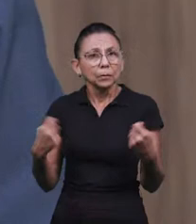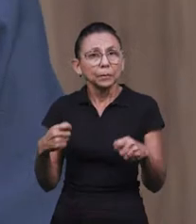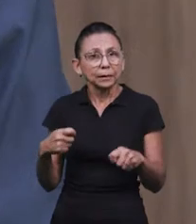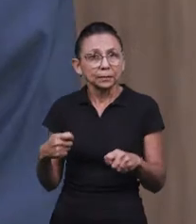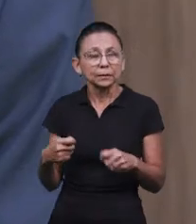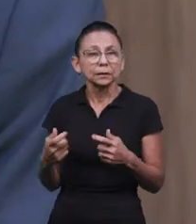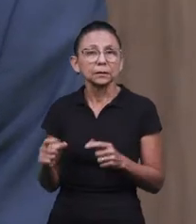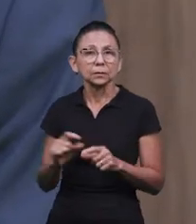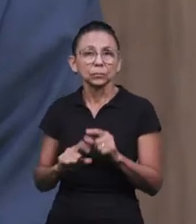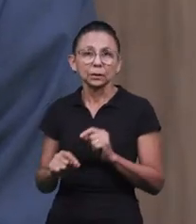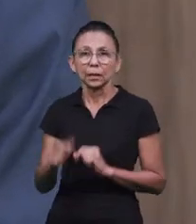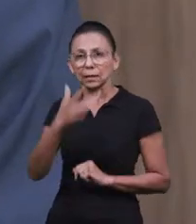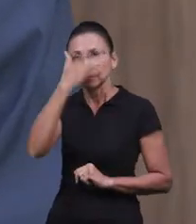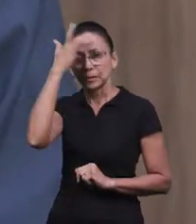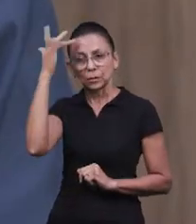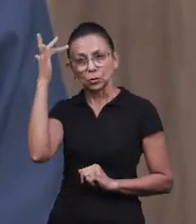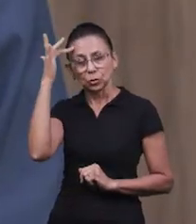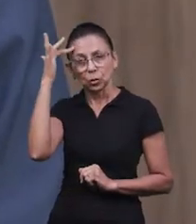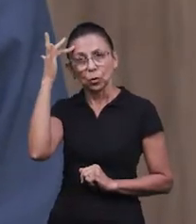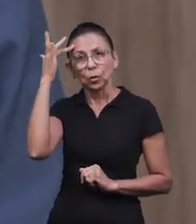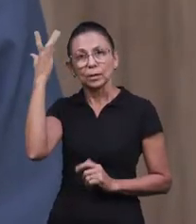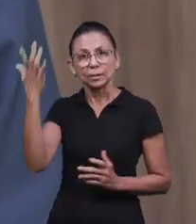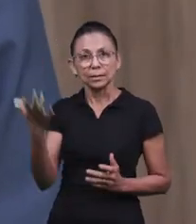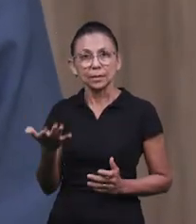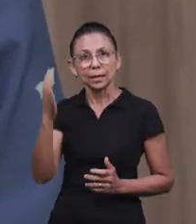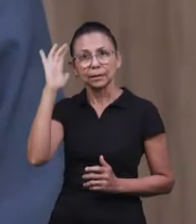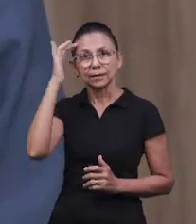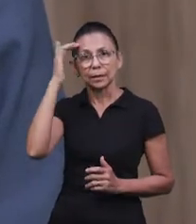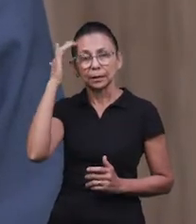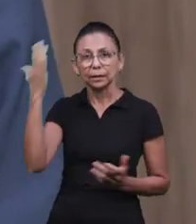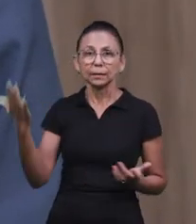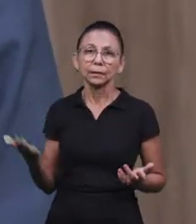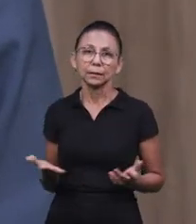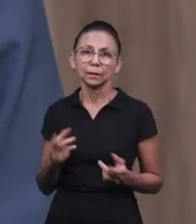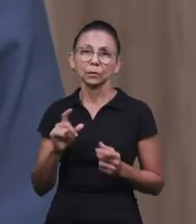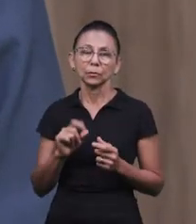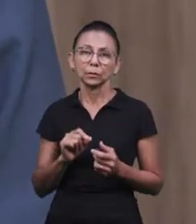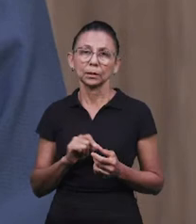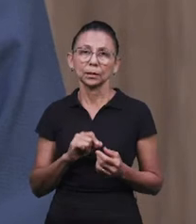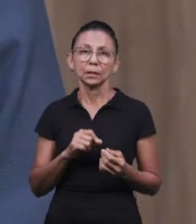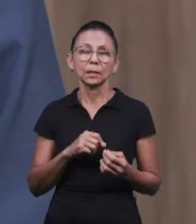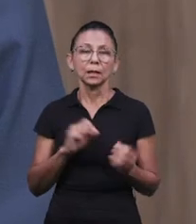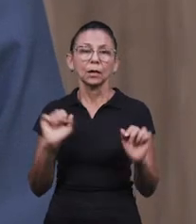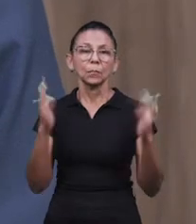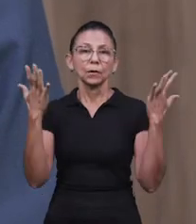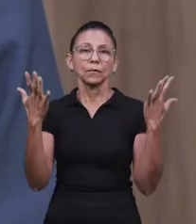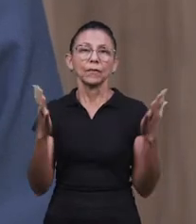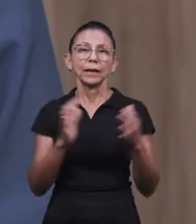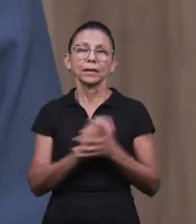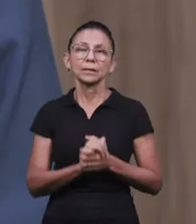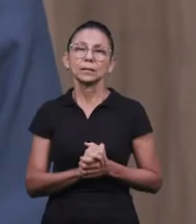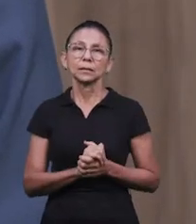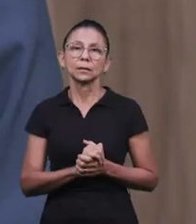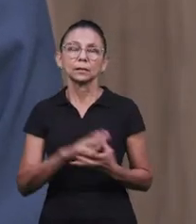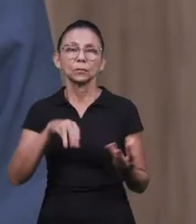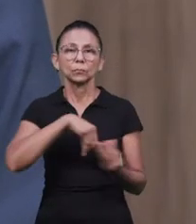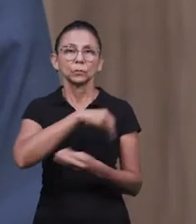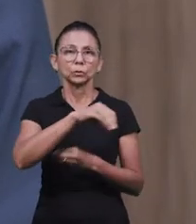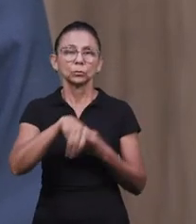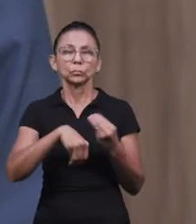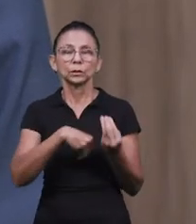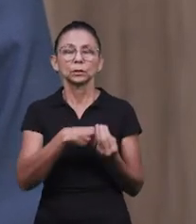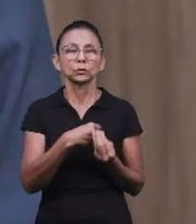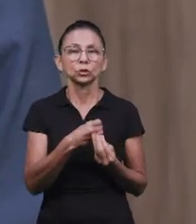despertar as pessoas para compreender, é uma festa que mistura filosofia, conceitos filosóficos,